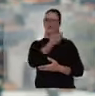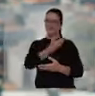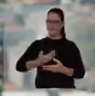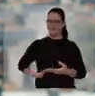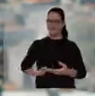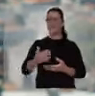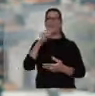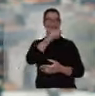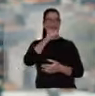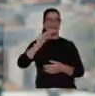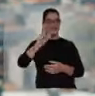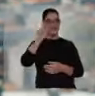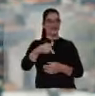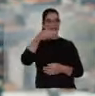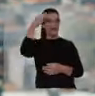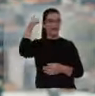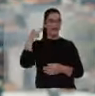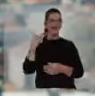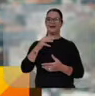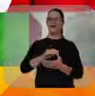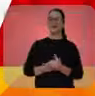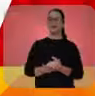como mulher e como governadora.